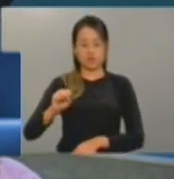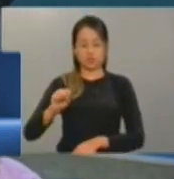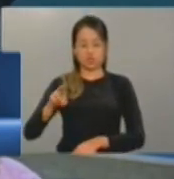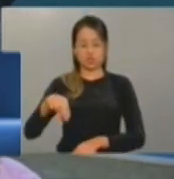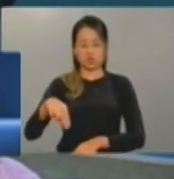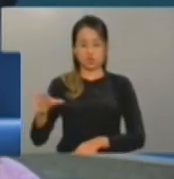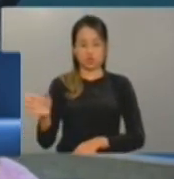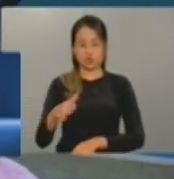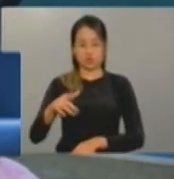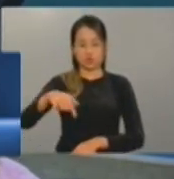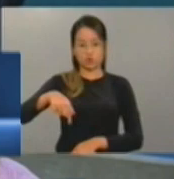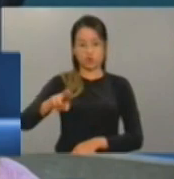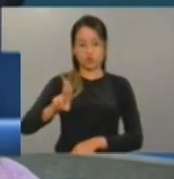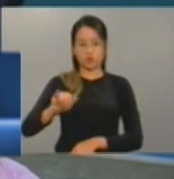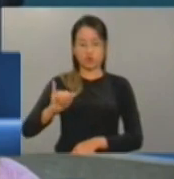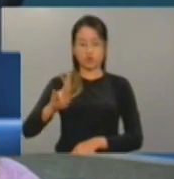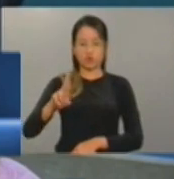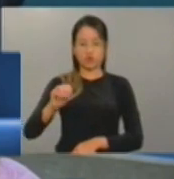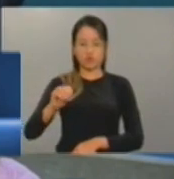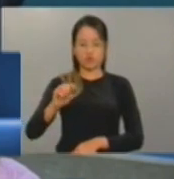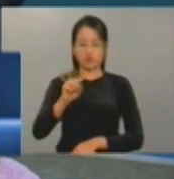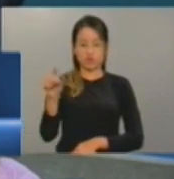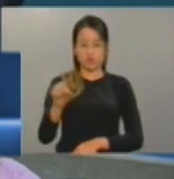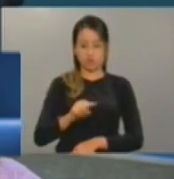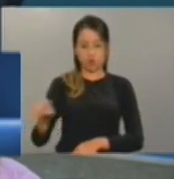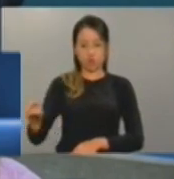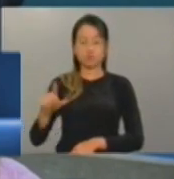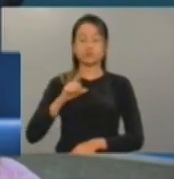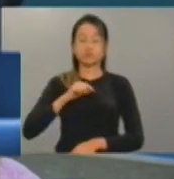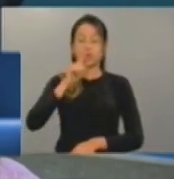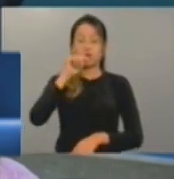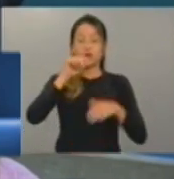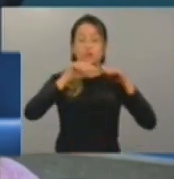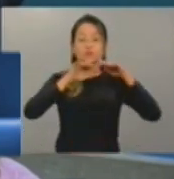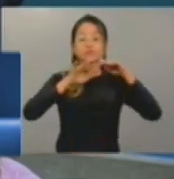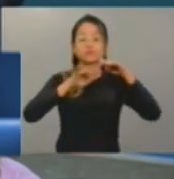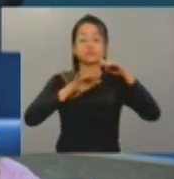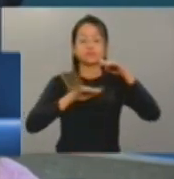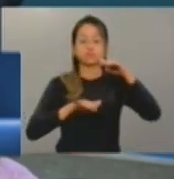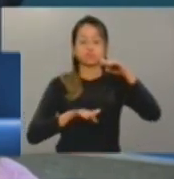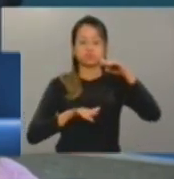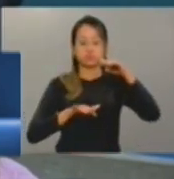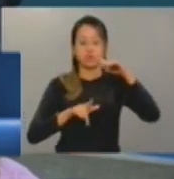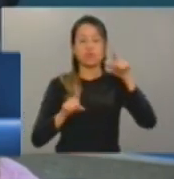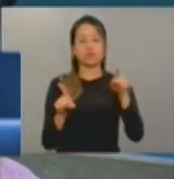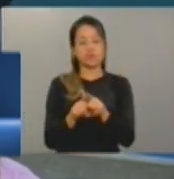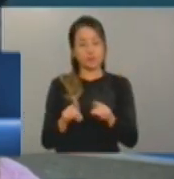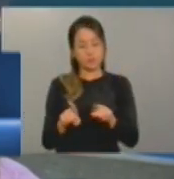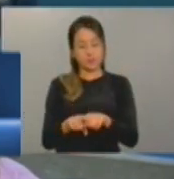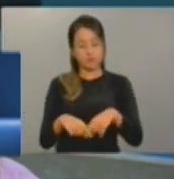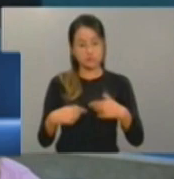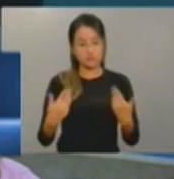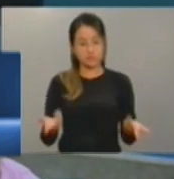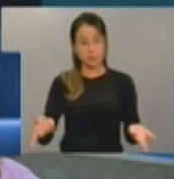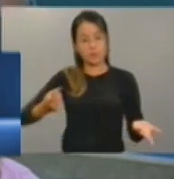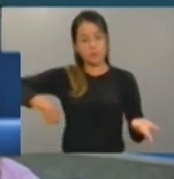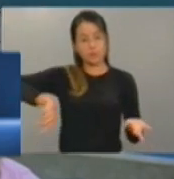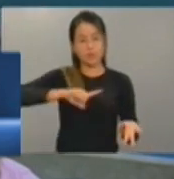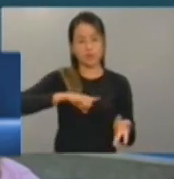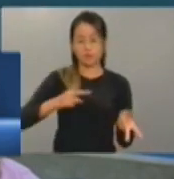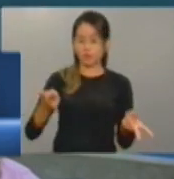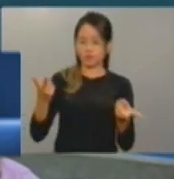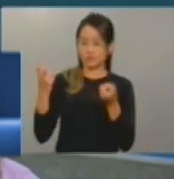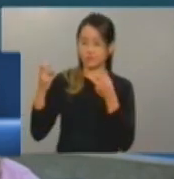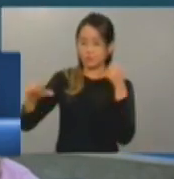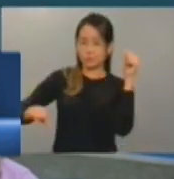a previsão seria para os anos subsequentes. Mas o meu questionamento é que nós estamos vendo a mudança